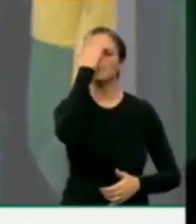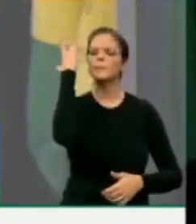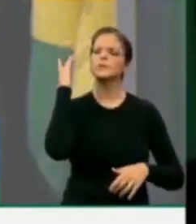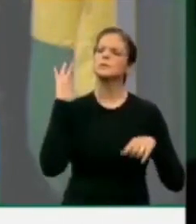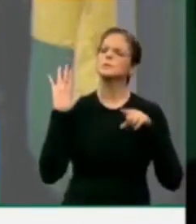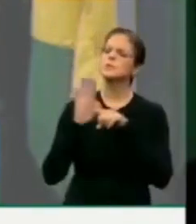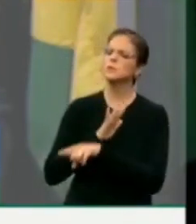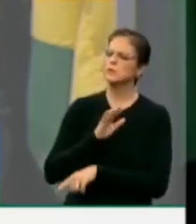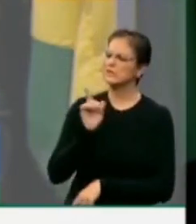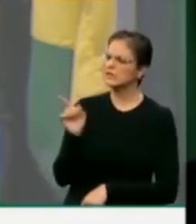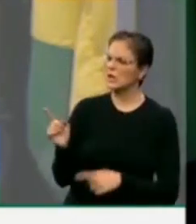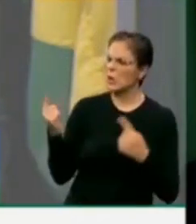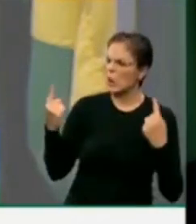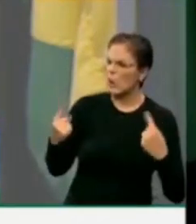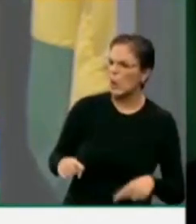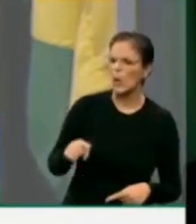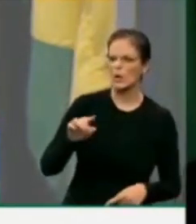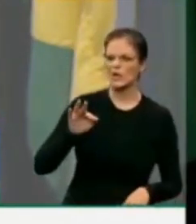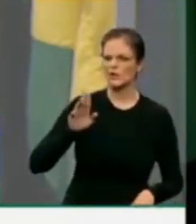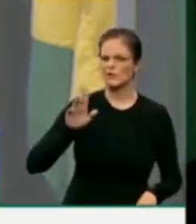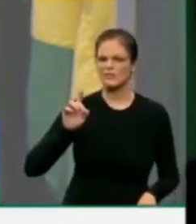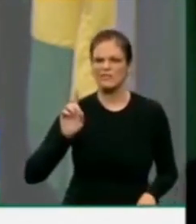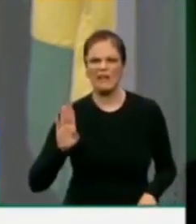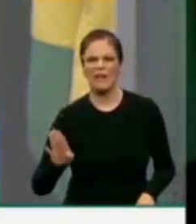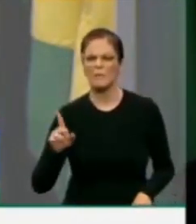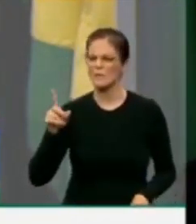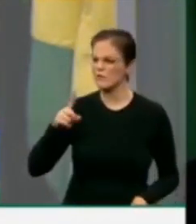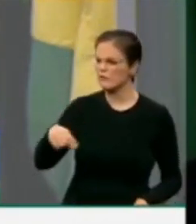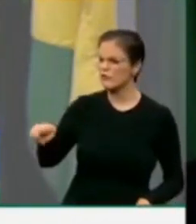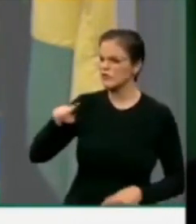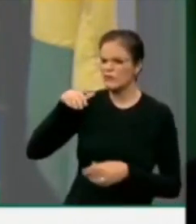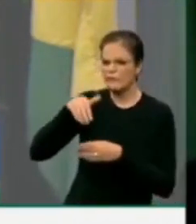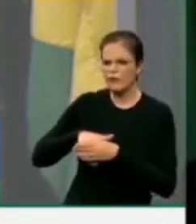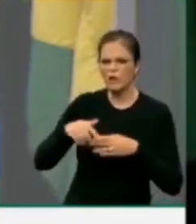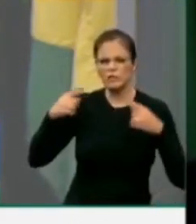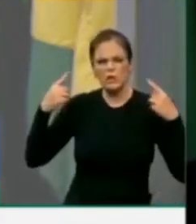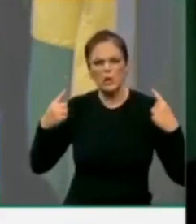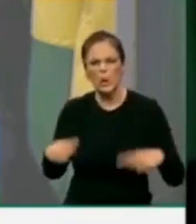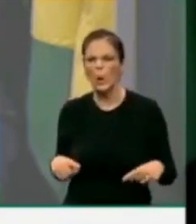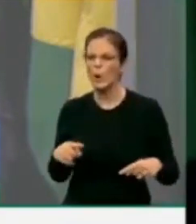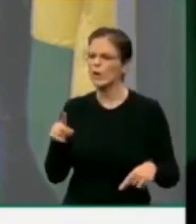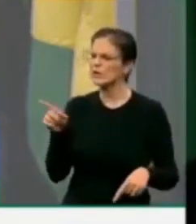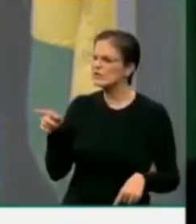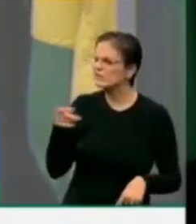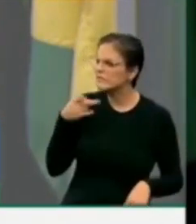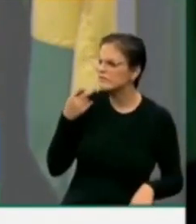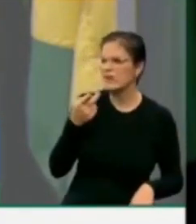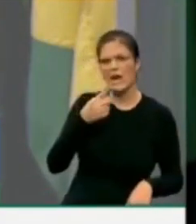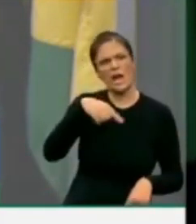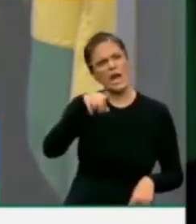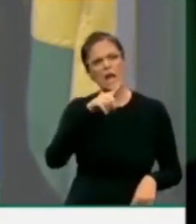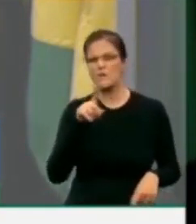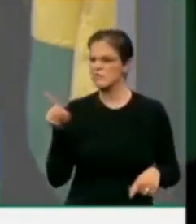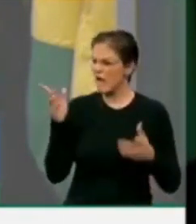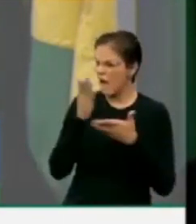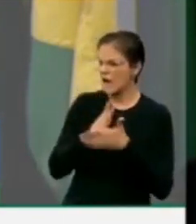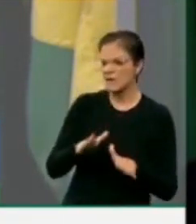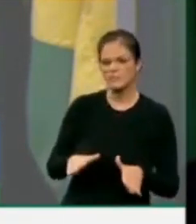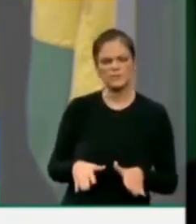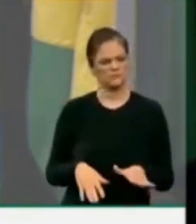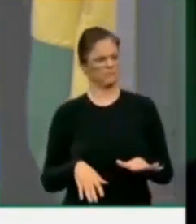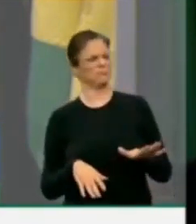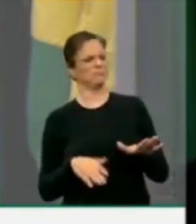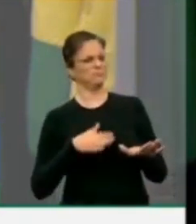se nós éramos contrários ao Fundeb. Deputado, vocês vão votar contra o Fundeb? Estão dizendo que vocês querem acabar com o Fundeb? Aqueles tipos